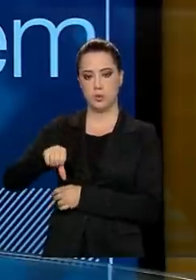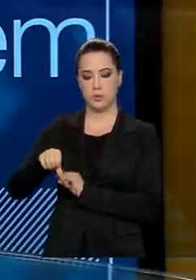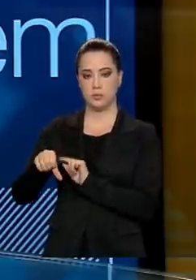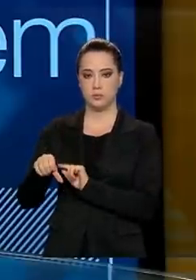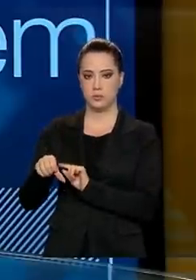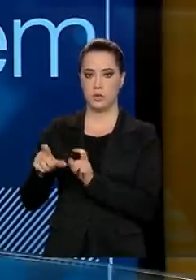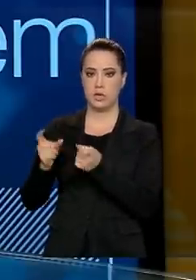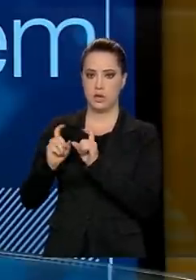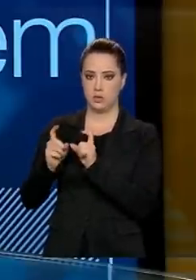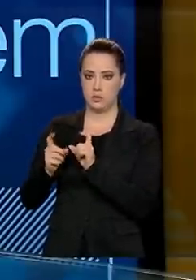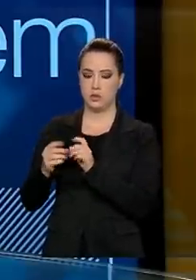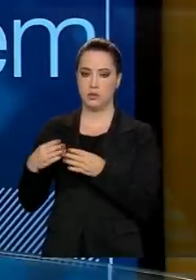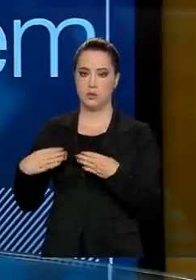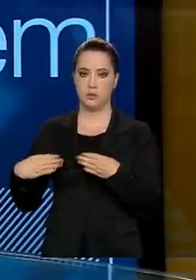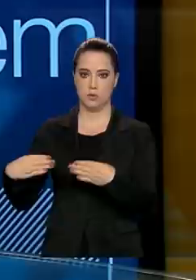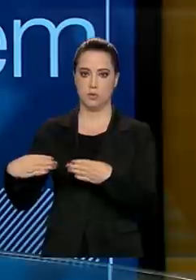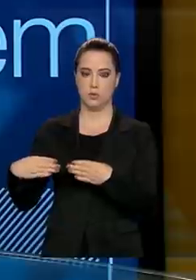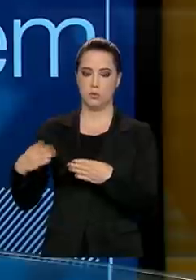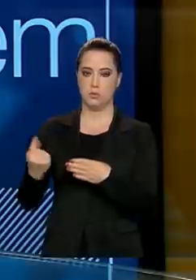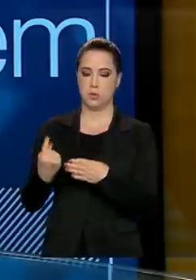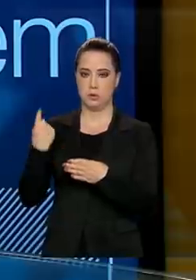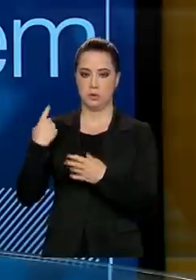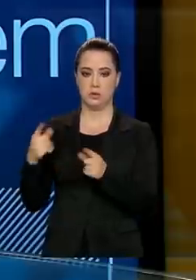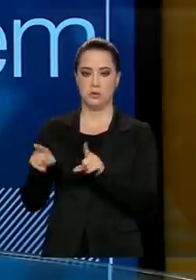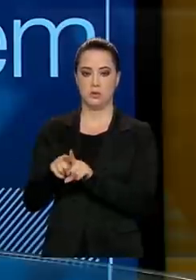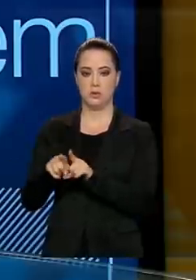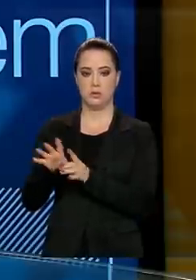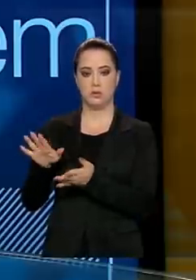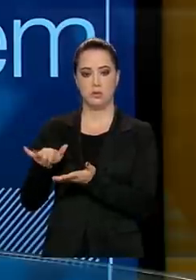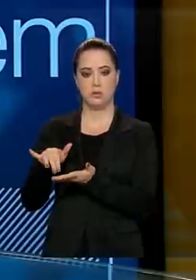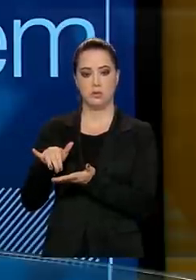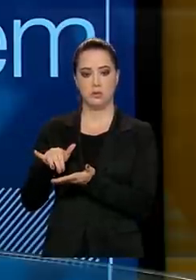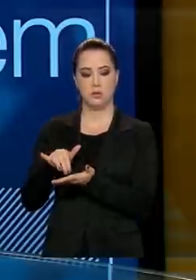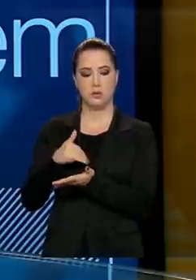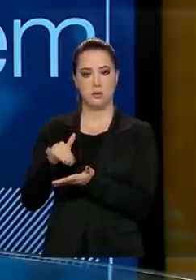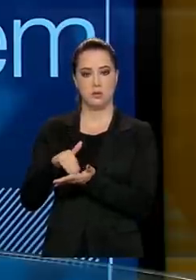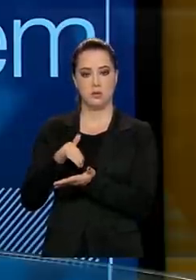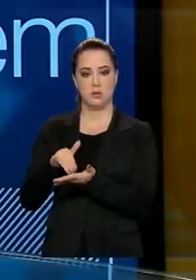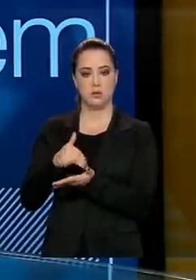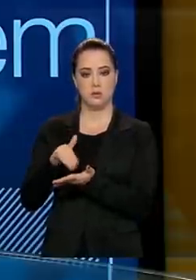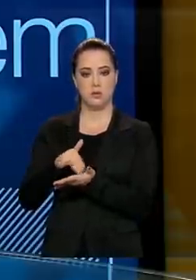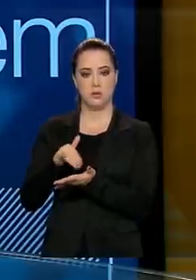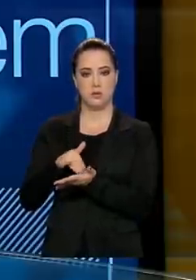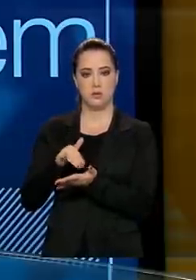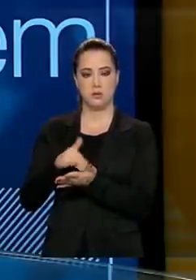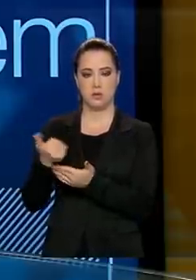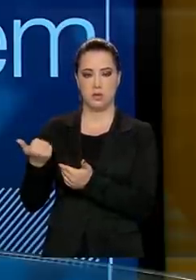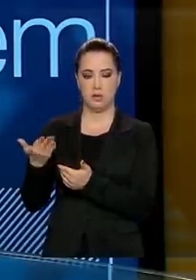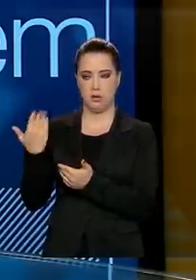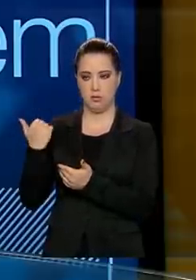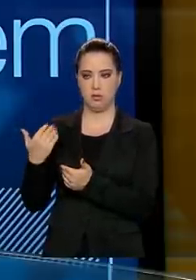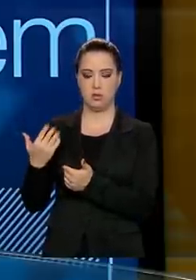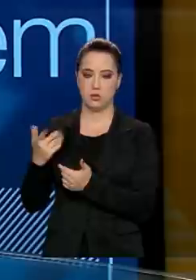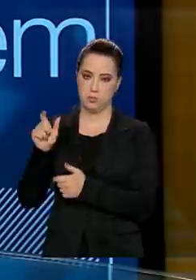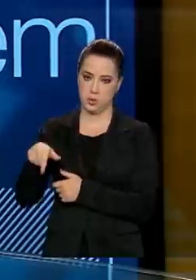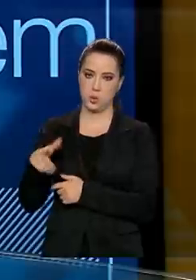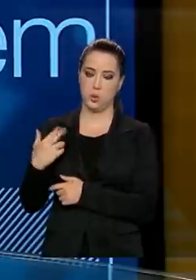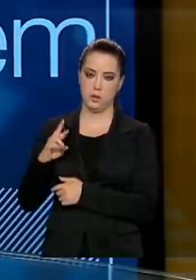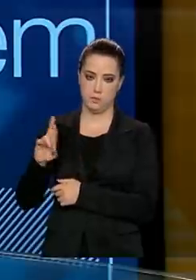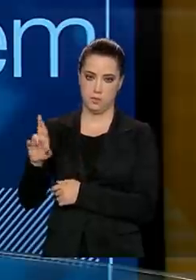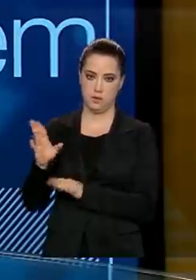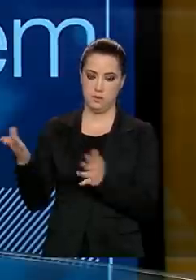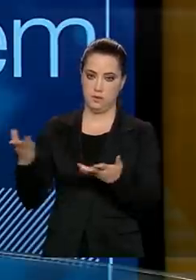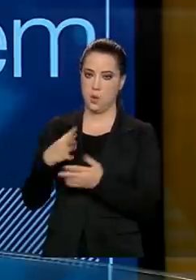na gestão do ministro Ventralbe e na secretaria o meu antecessor iniciou. Eu tenho conhecimento do